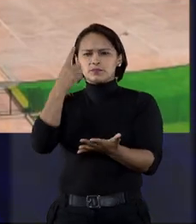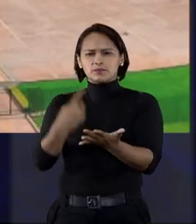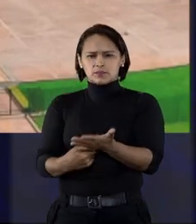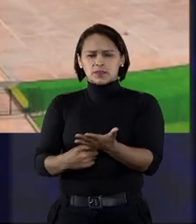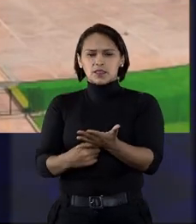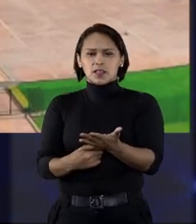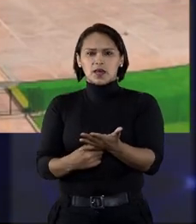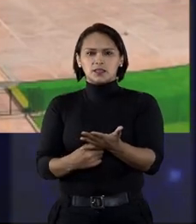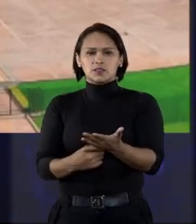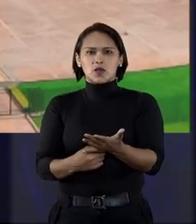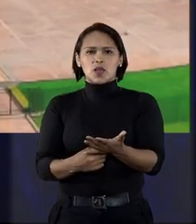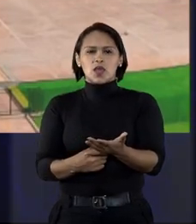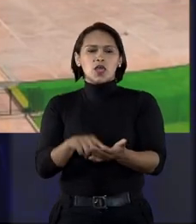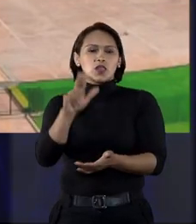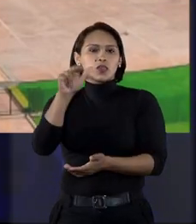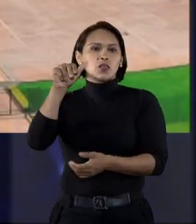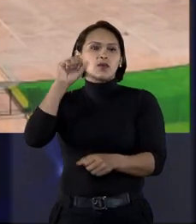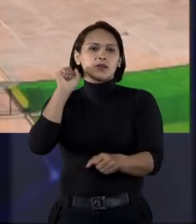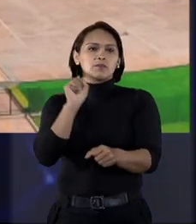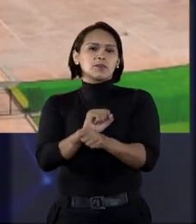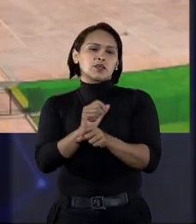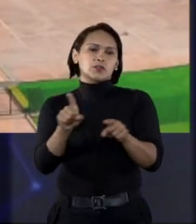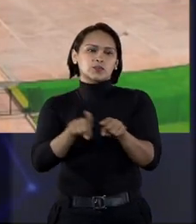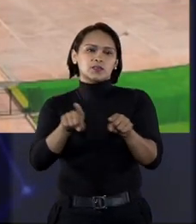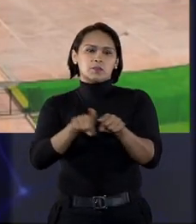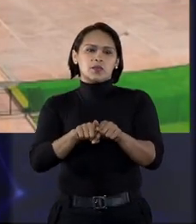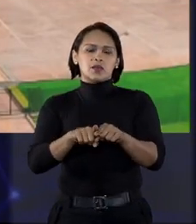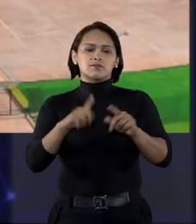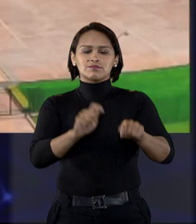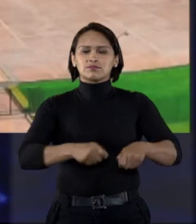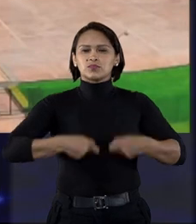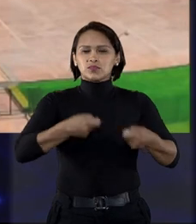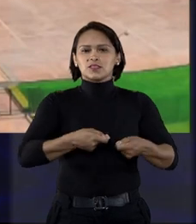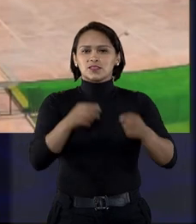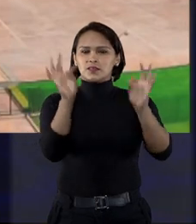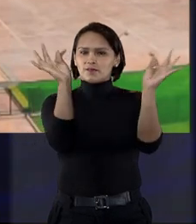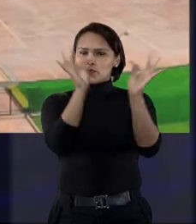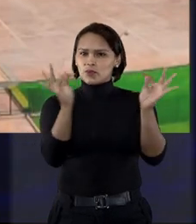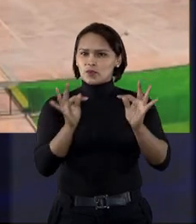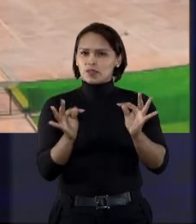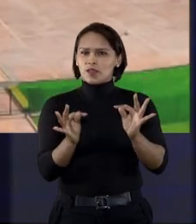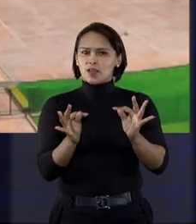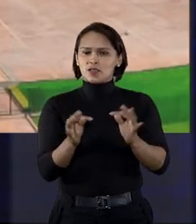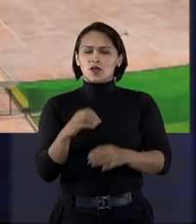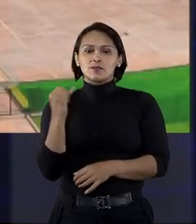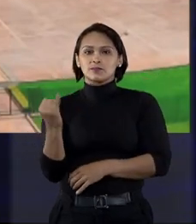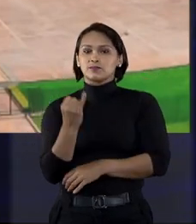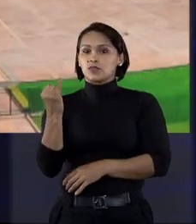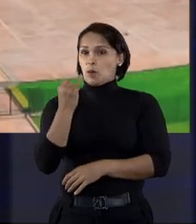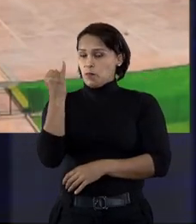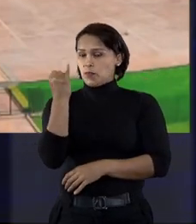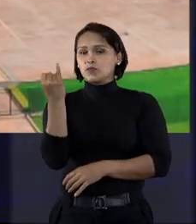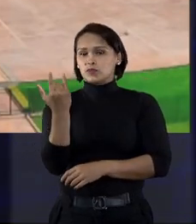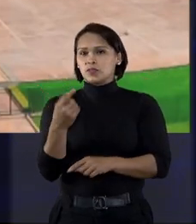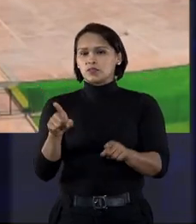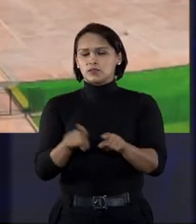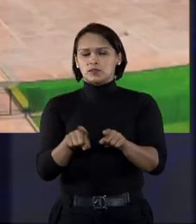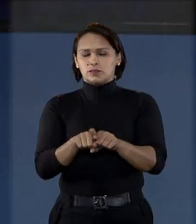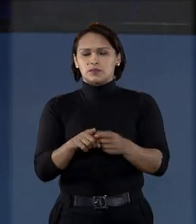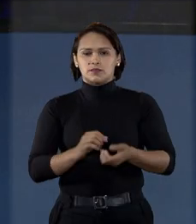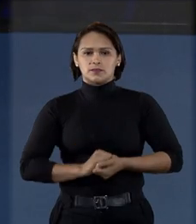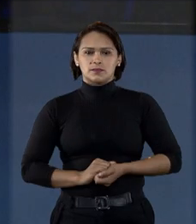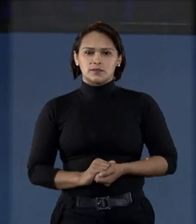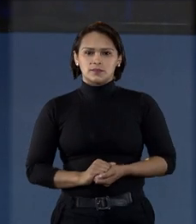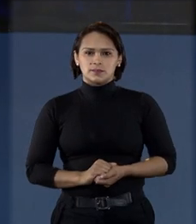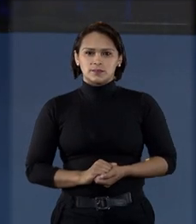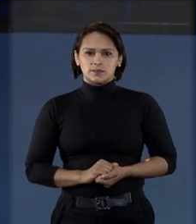aplicações auditáveis não deixou de ser também um desafio técnico de grande monta, de grande